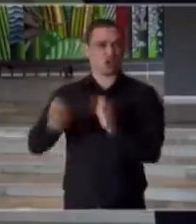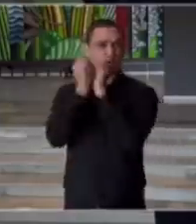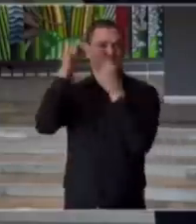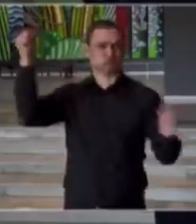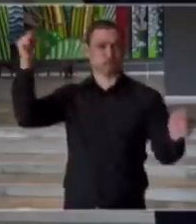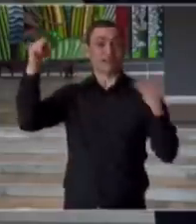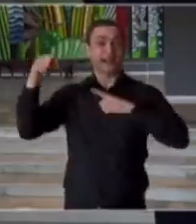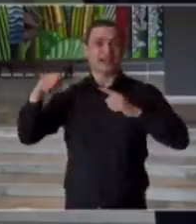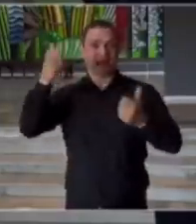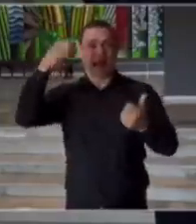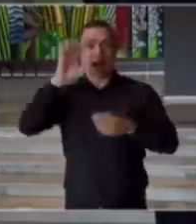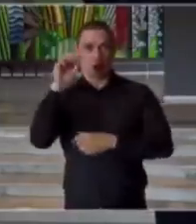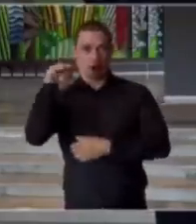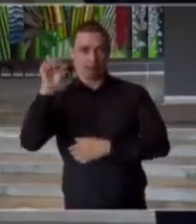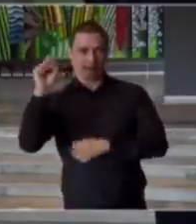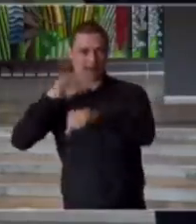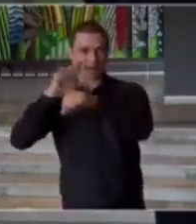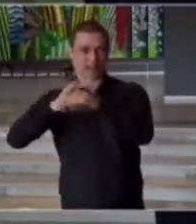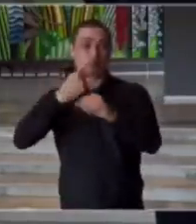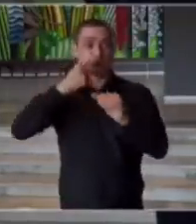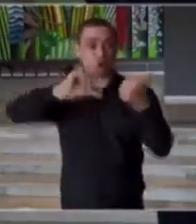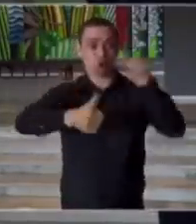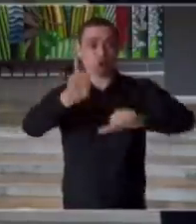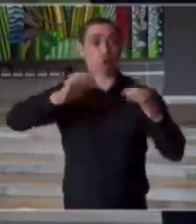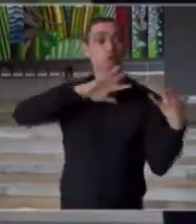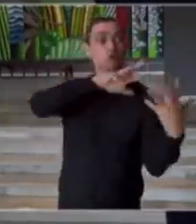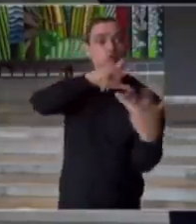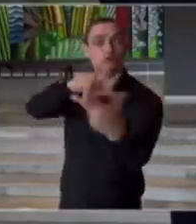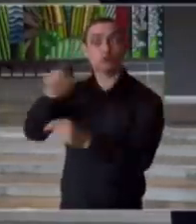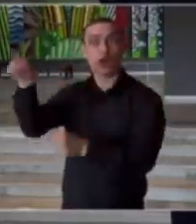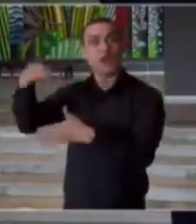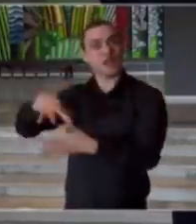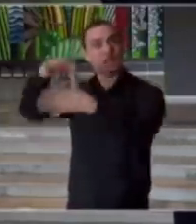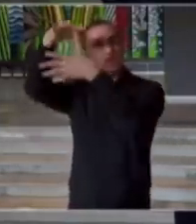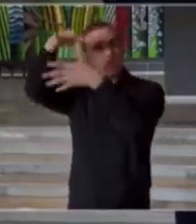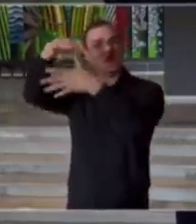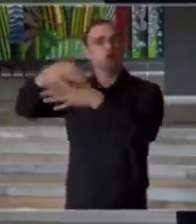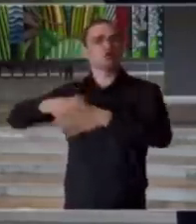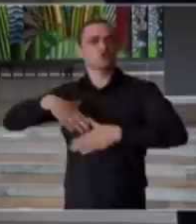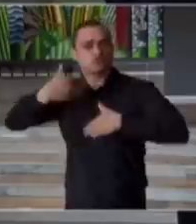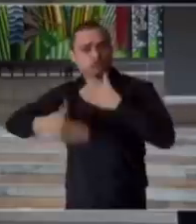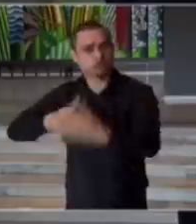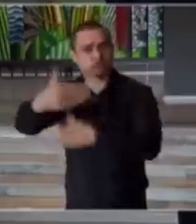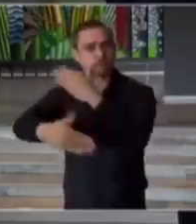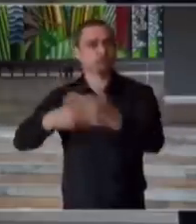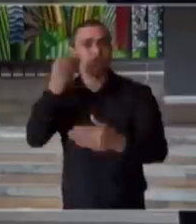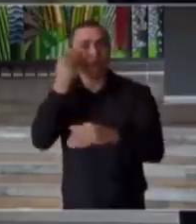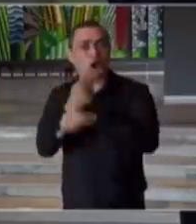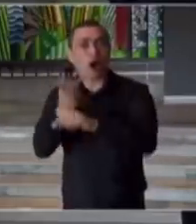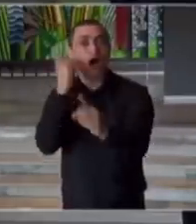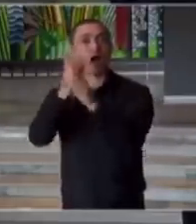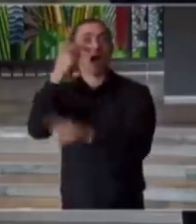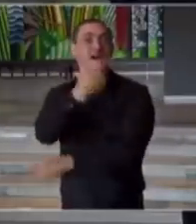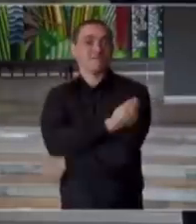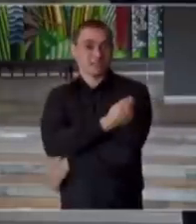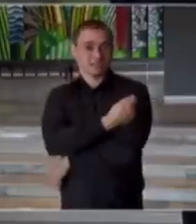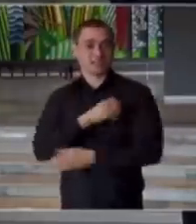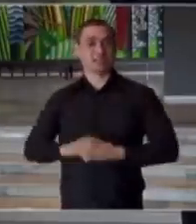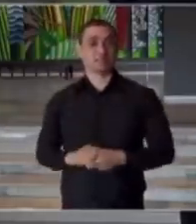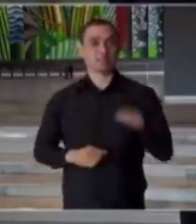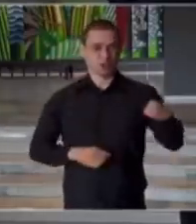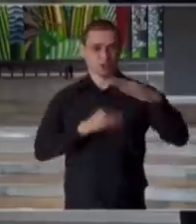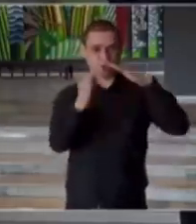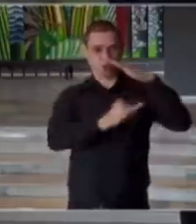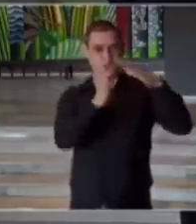segundo a Organização Mundial de Saúde, lidera a corrida pela vacina. E o centenário